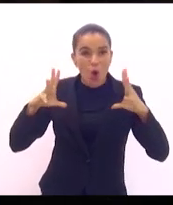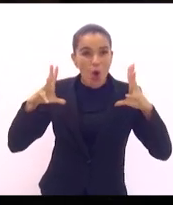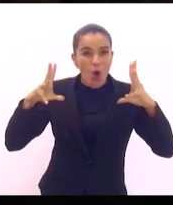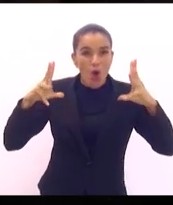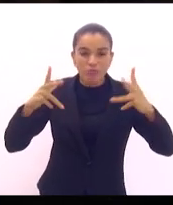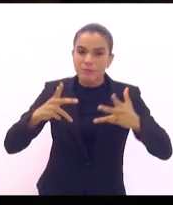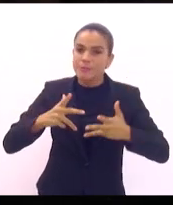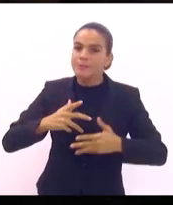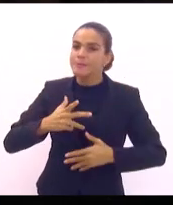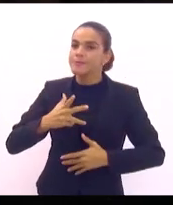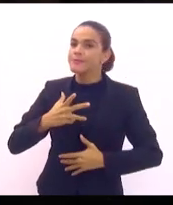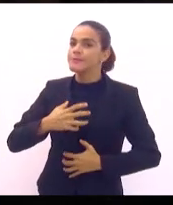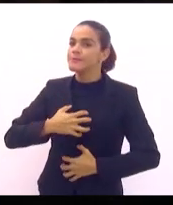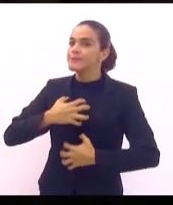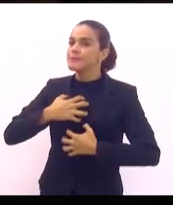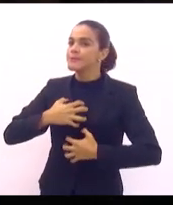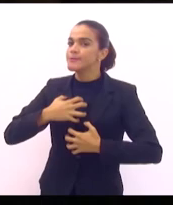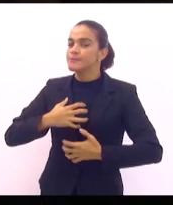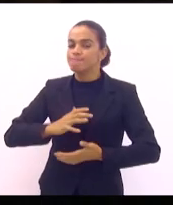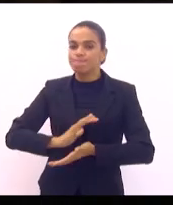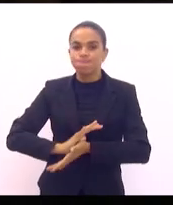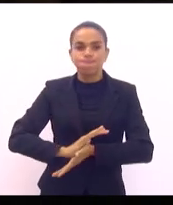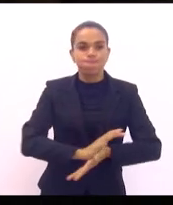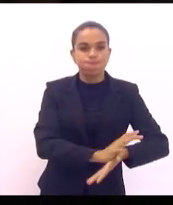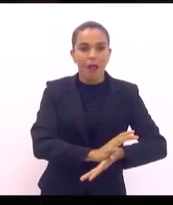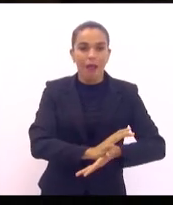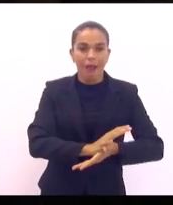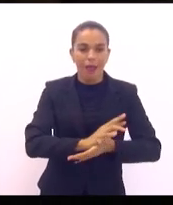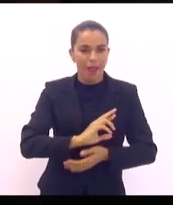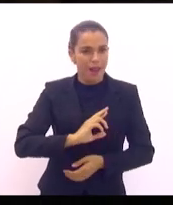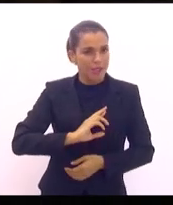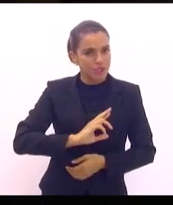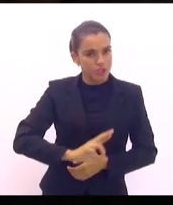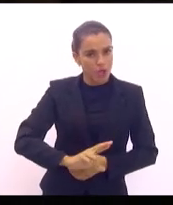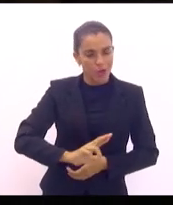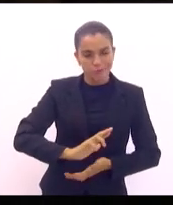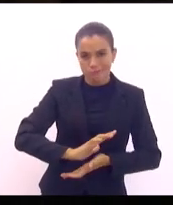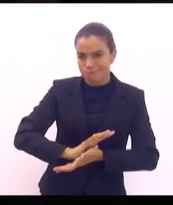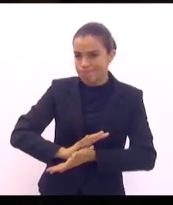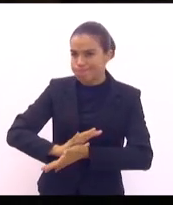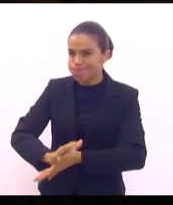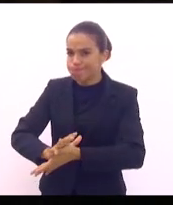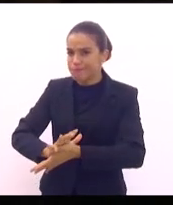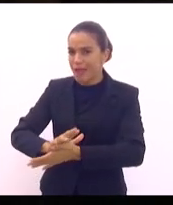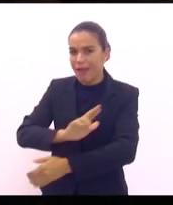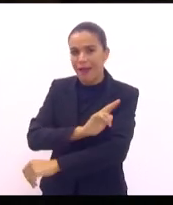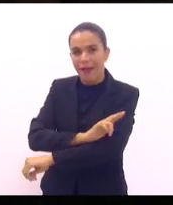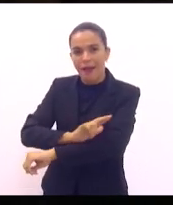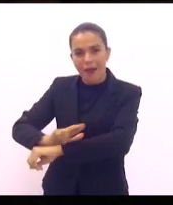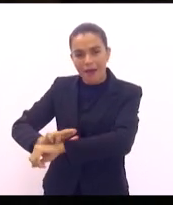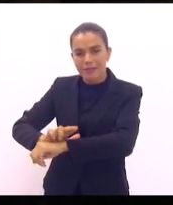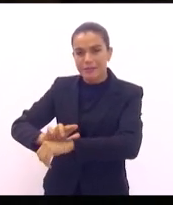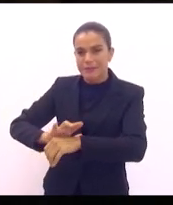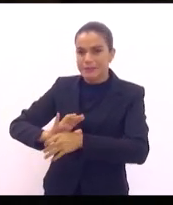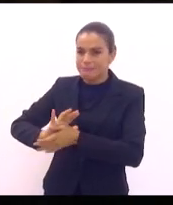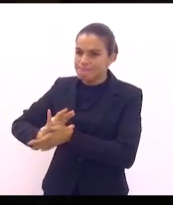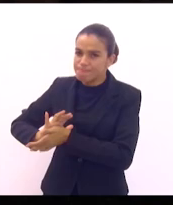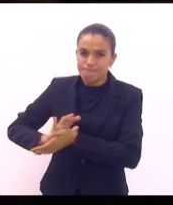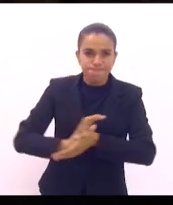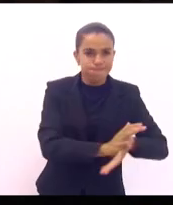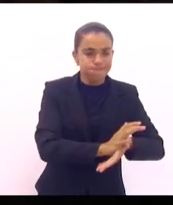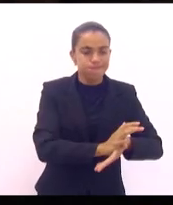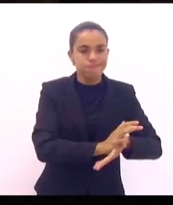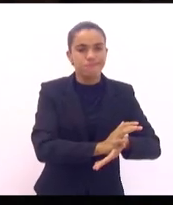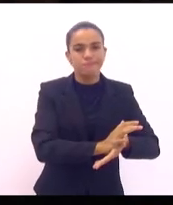quer sejam religiosos, quer sejam de raça, quer